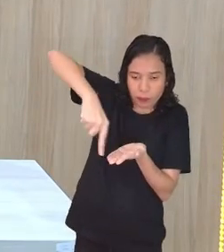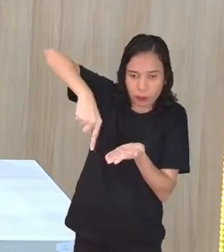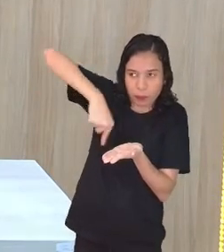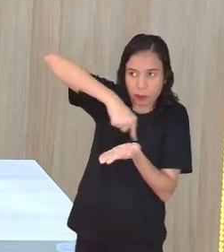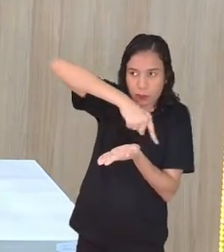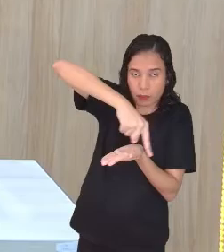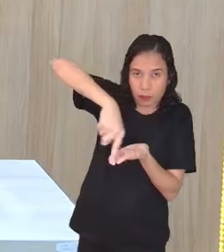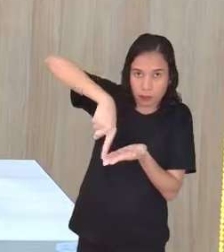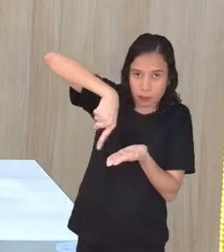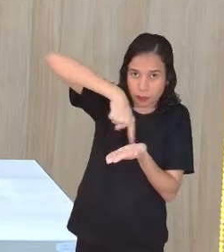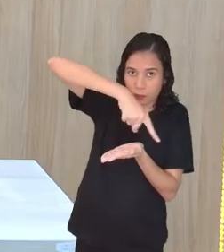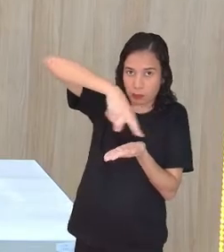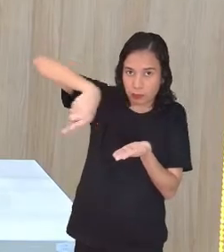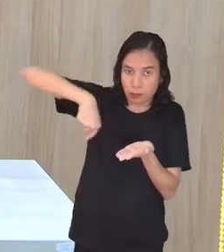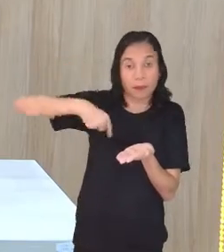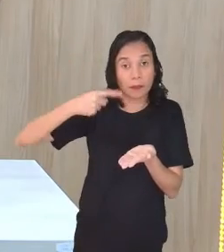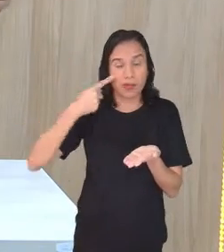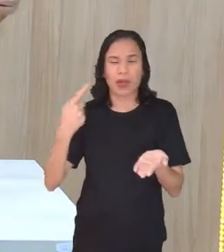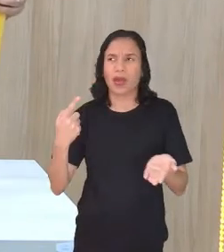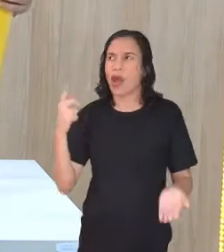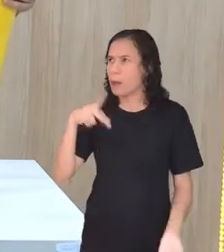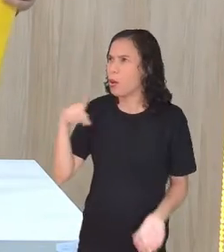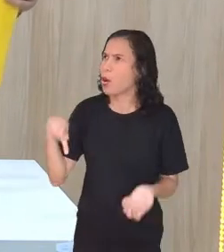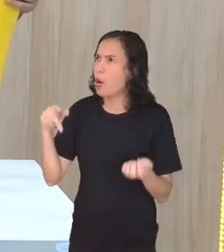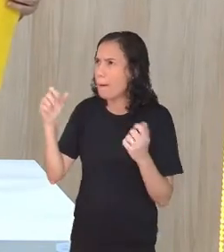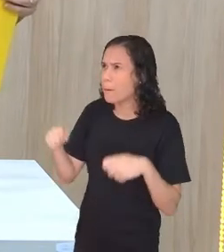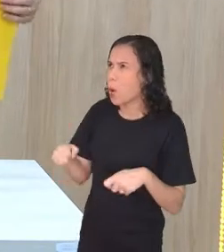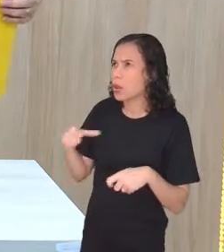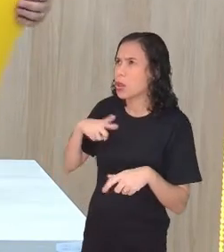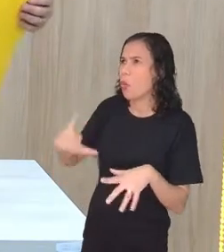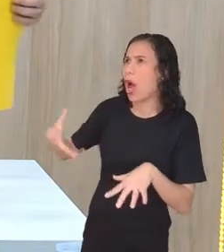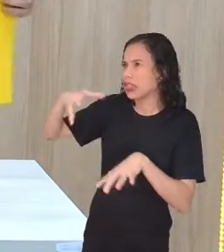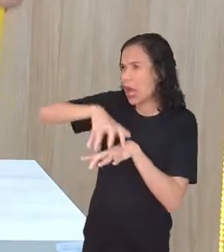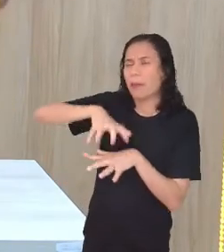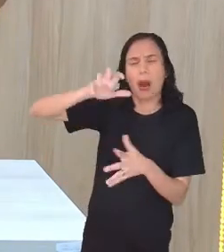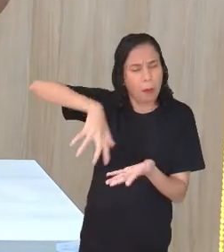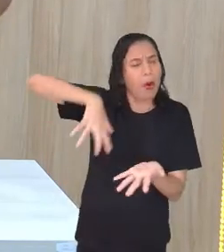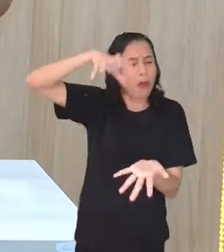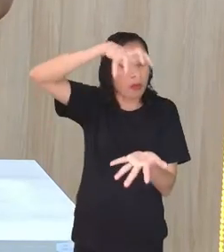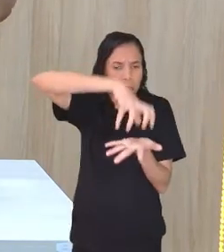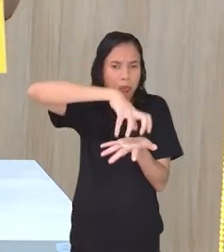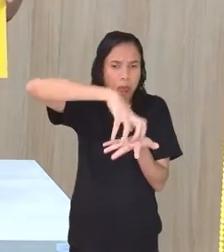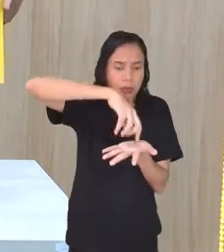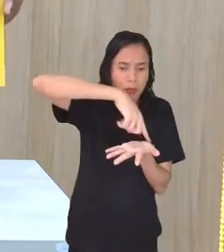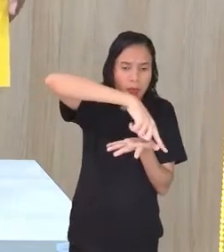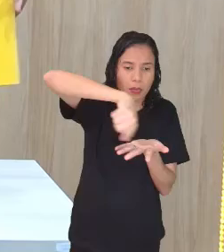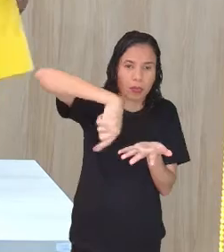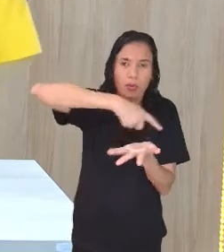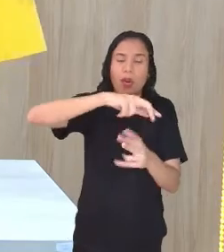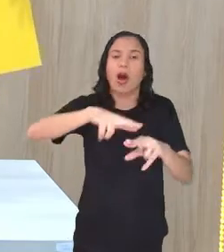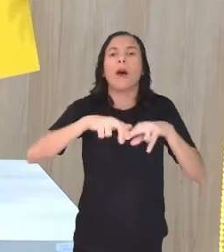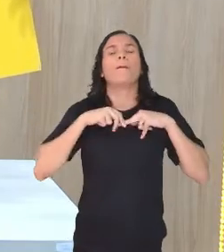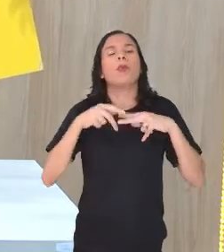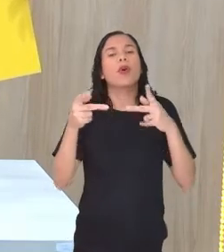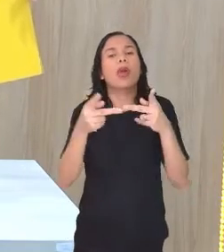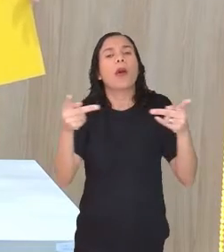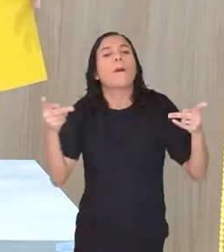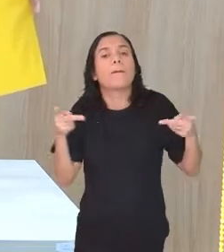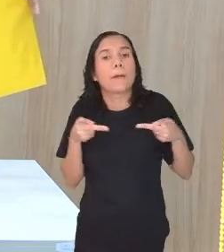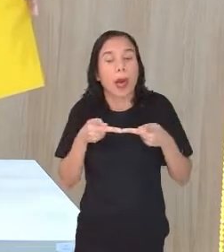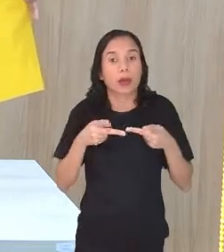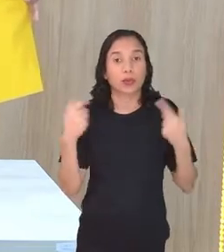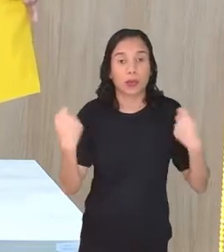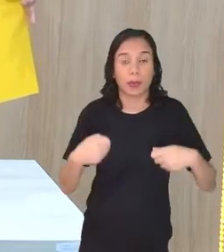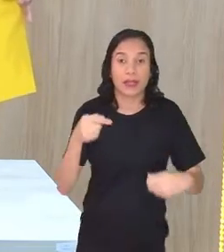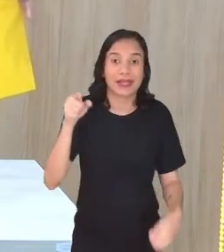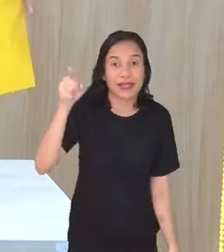Coloquei aqui e risquei. Pra senhora, podia ser uma tampa? Podia. Mas por que eu peguei? Porque aqui, o que